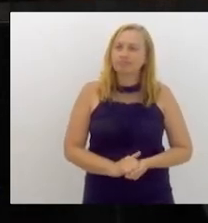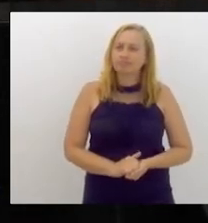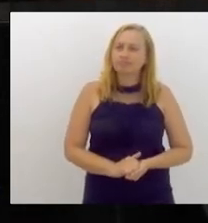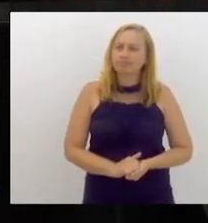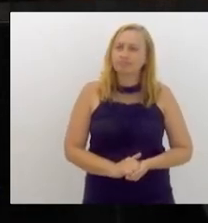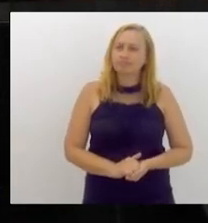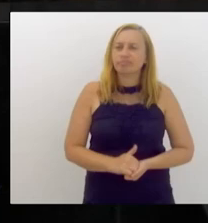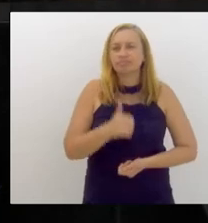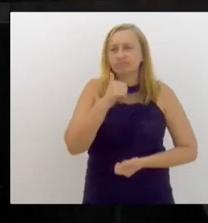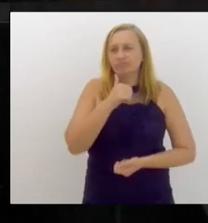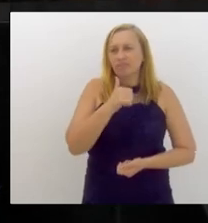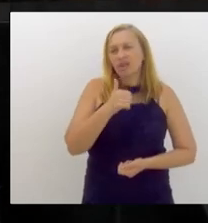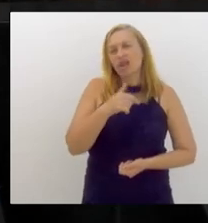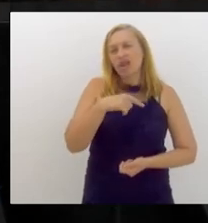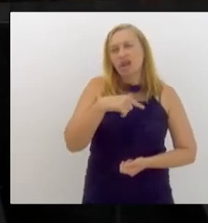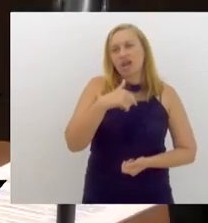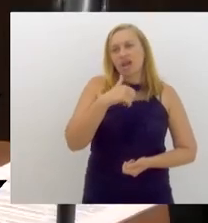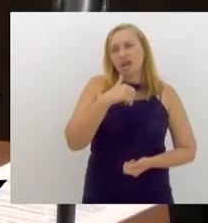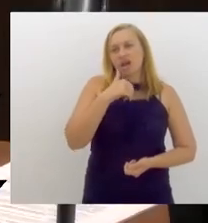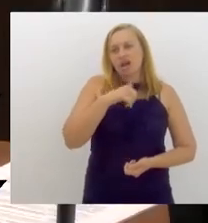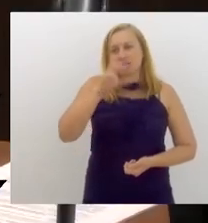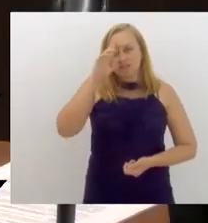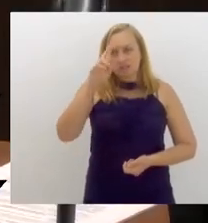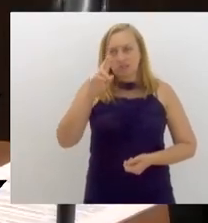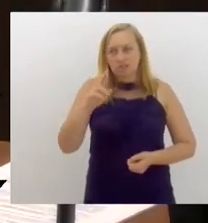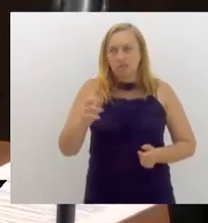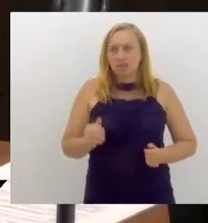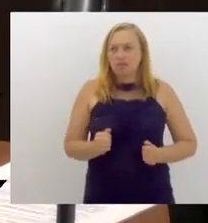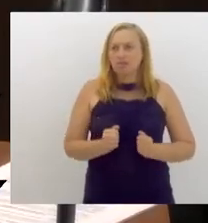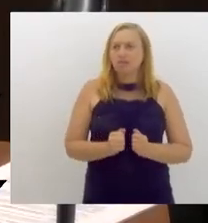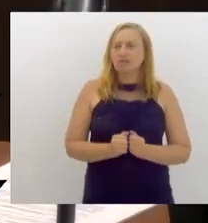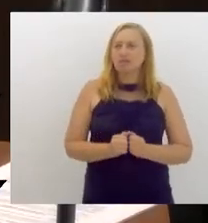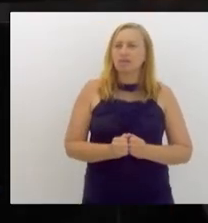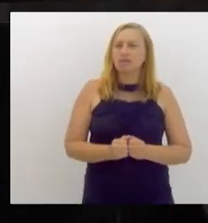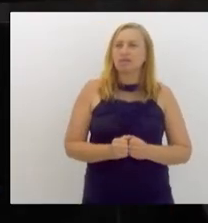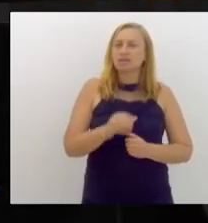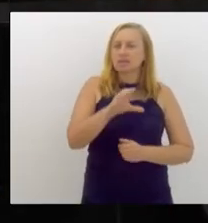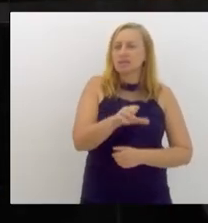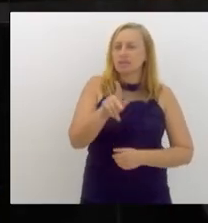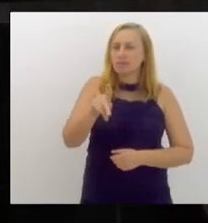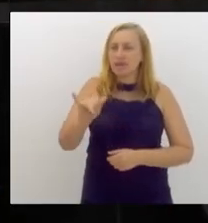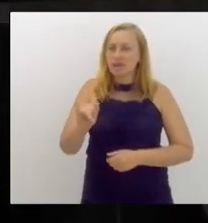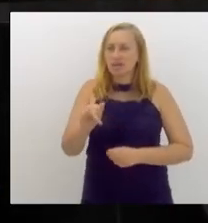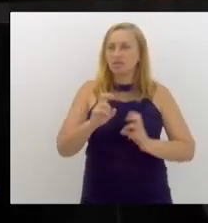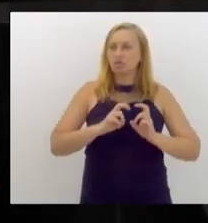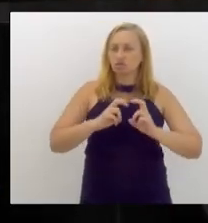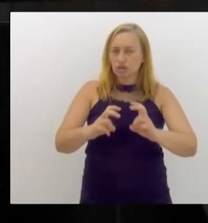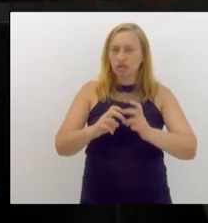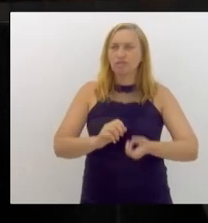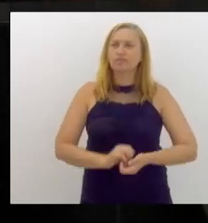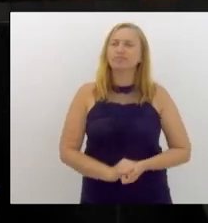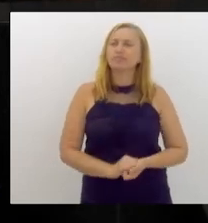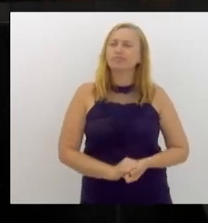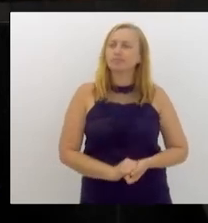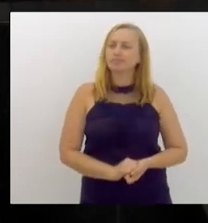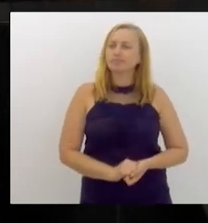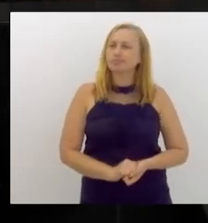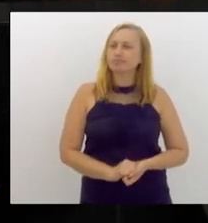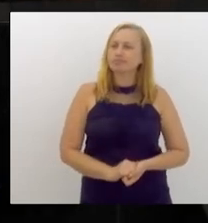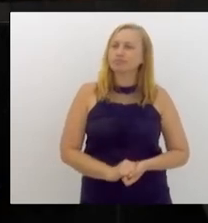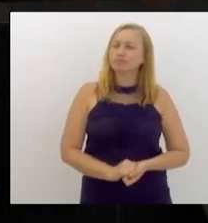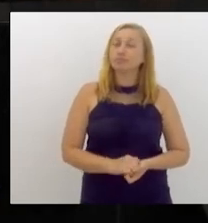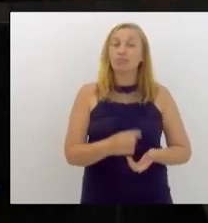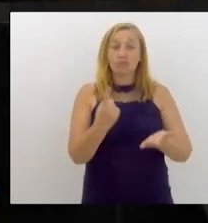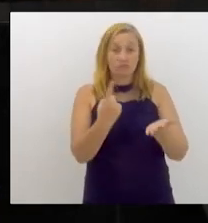presidiu a CPI dos trens. O governador, recentemente, fez um